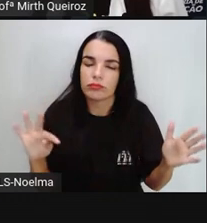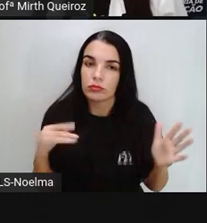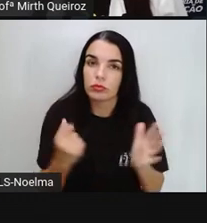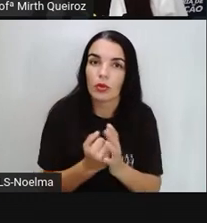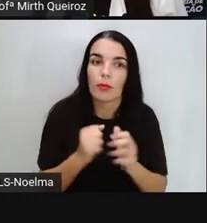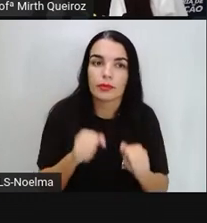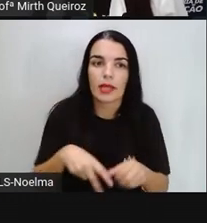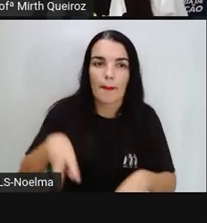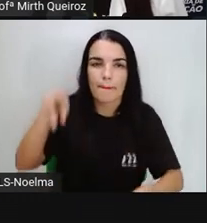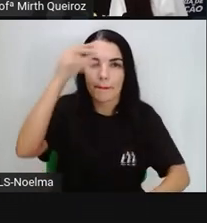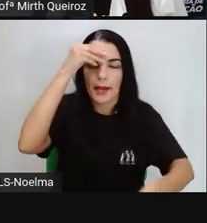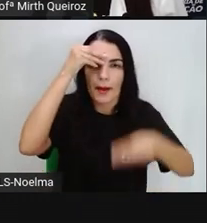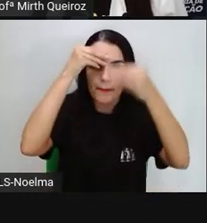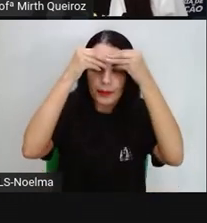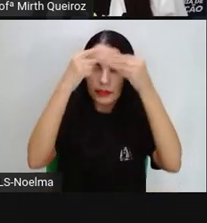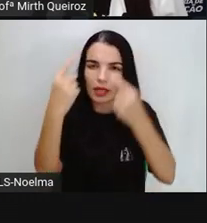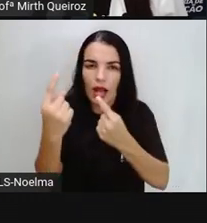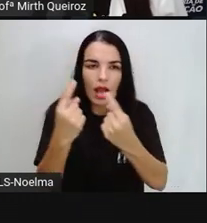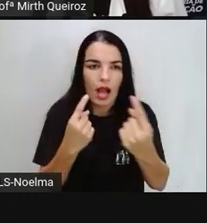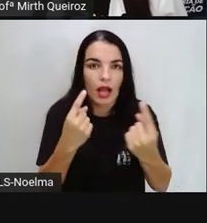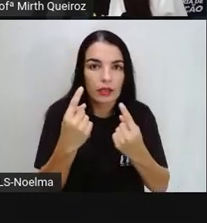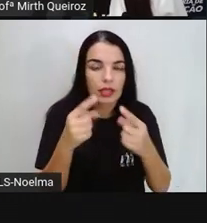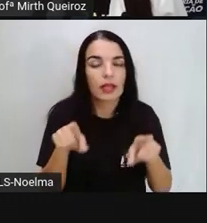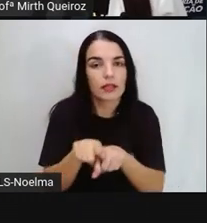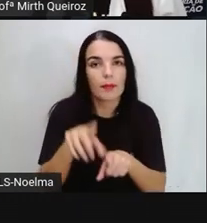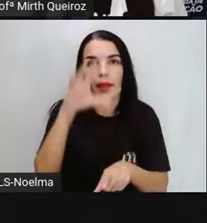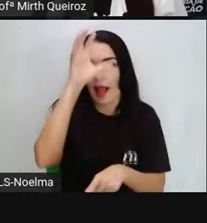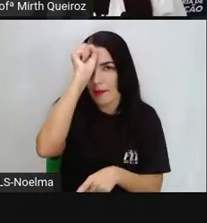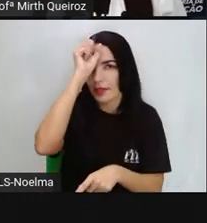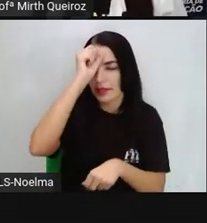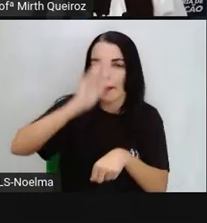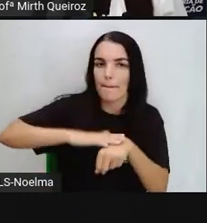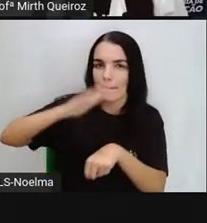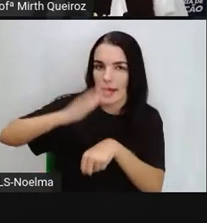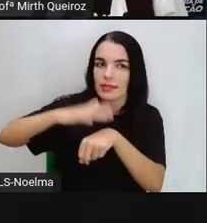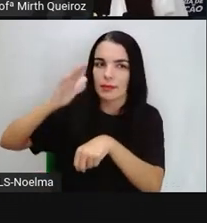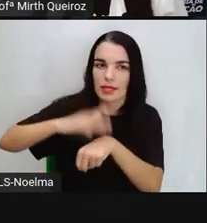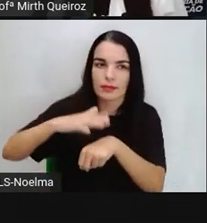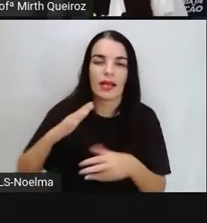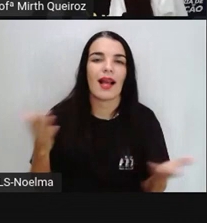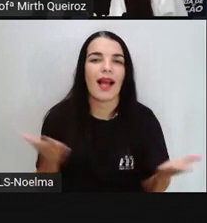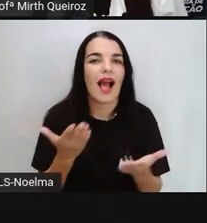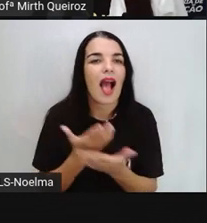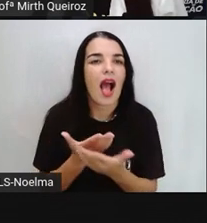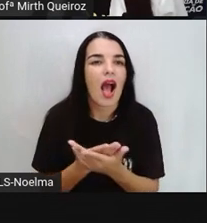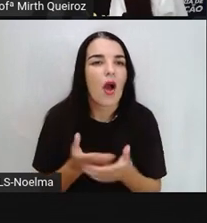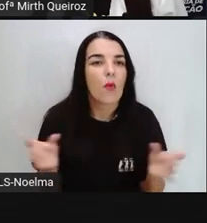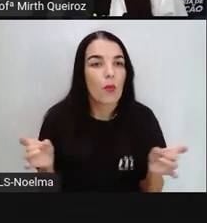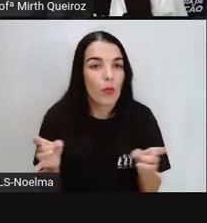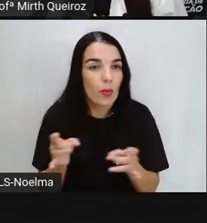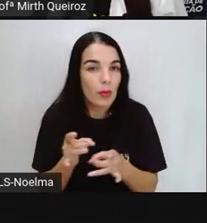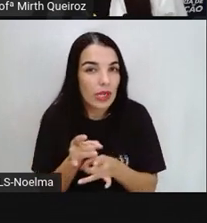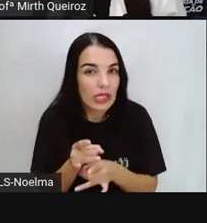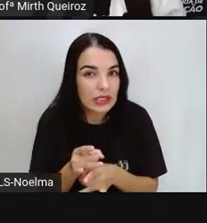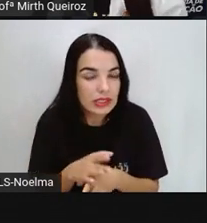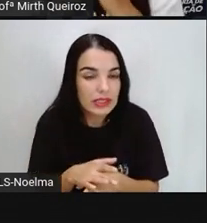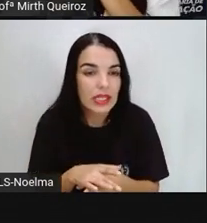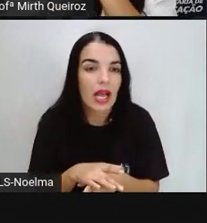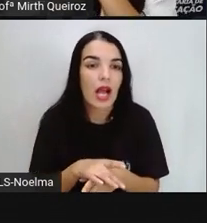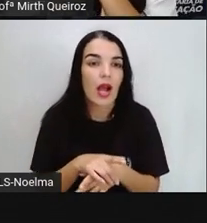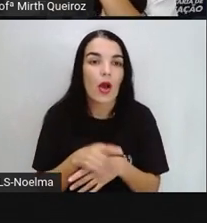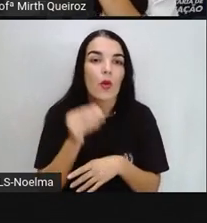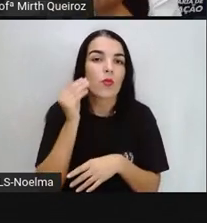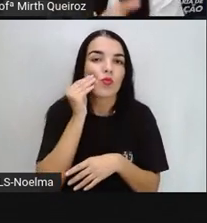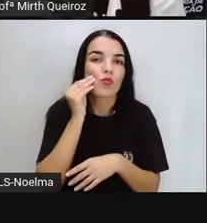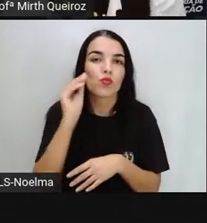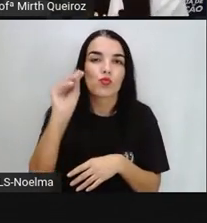compreender cada... e aprender cada vez mais, certo? A nossa aula, ela vai ficando por aqui, ó.